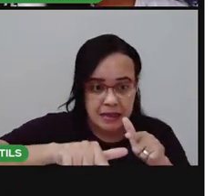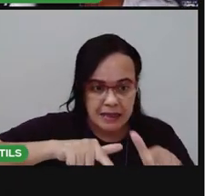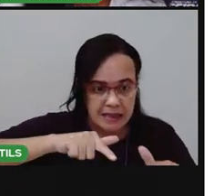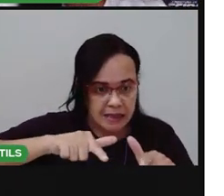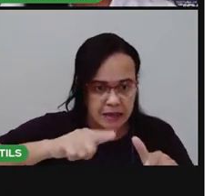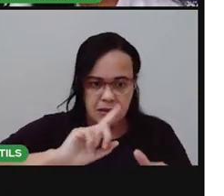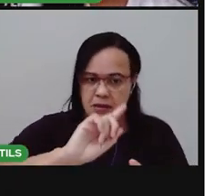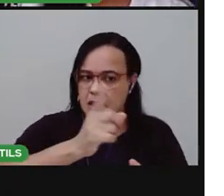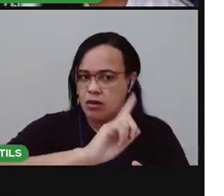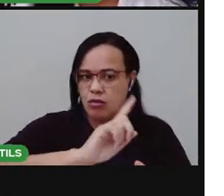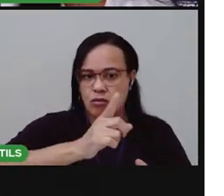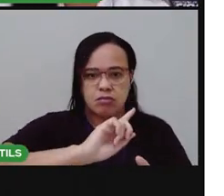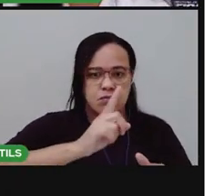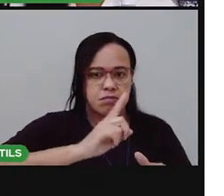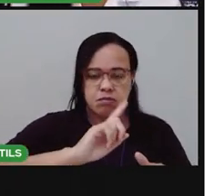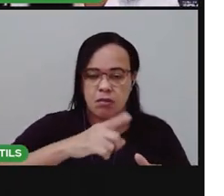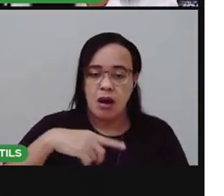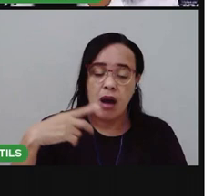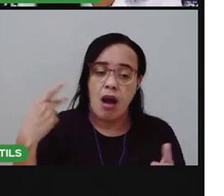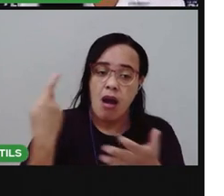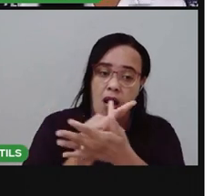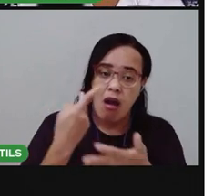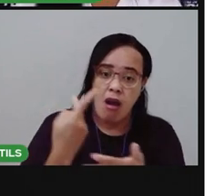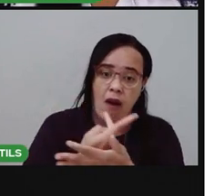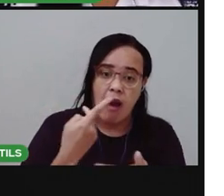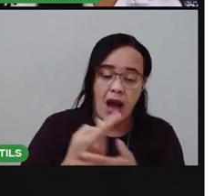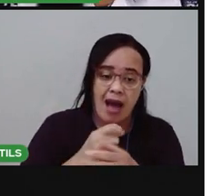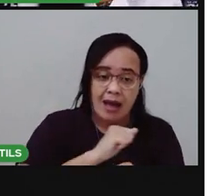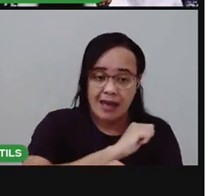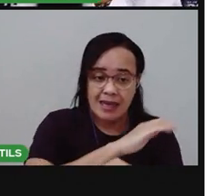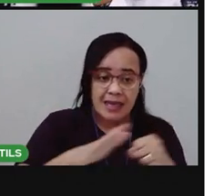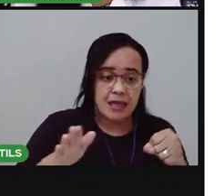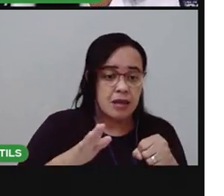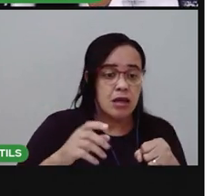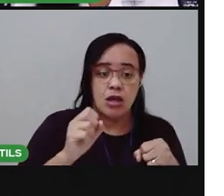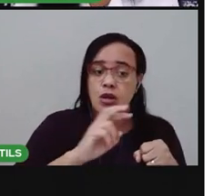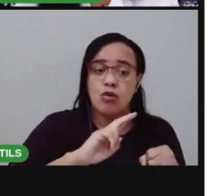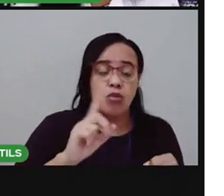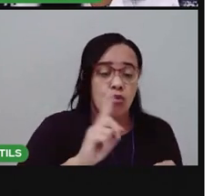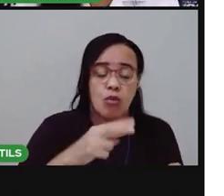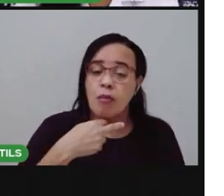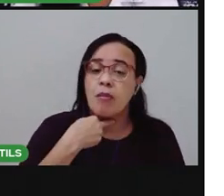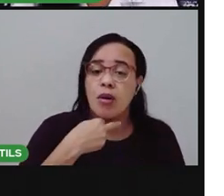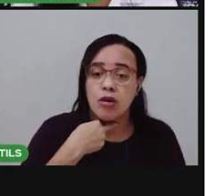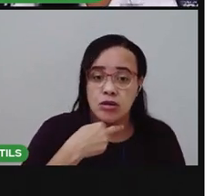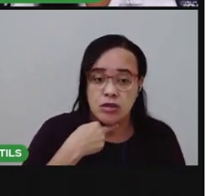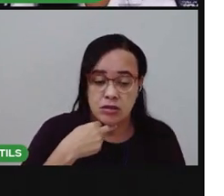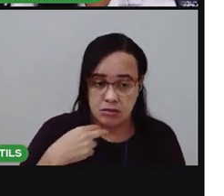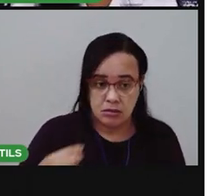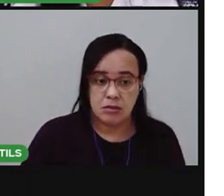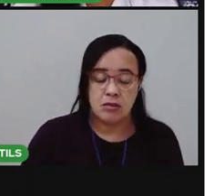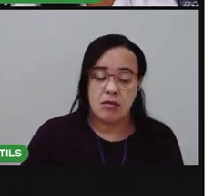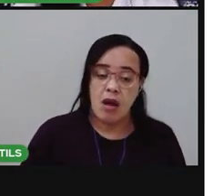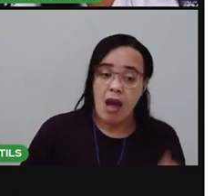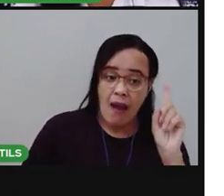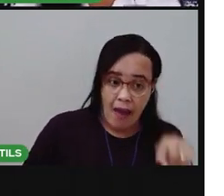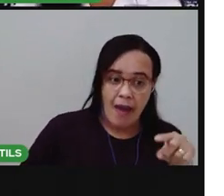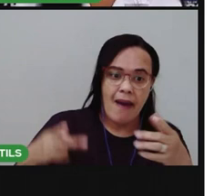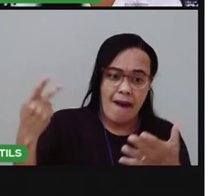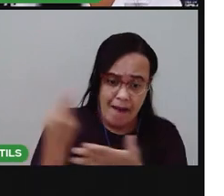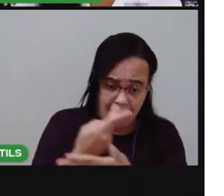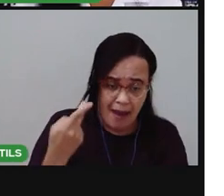você já tenha visto. Alguma criança trabalhando. Mas saiba que isso é um crime.